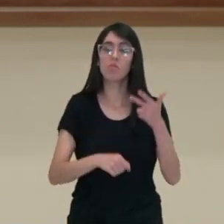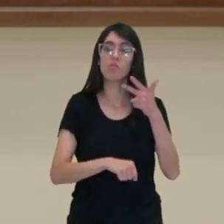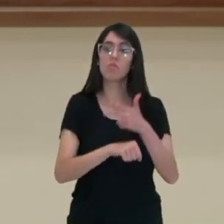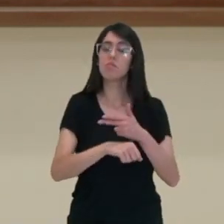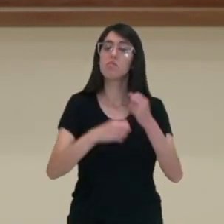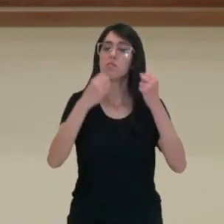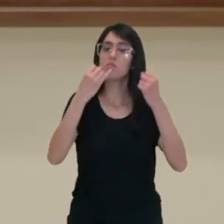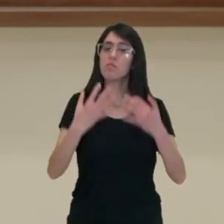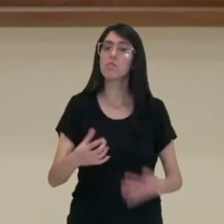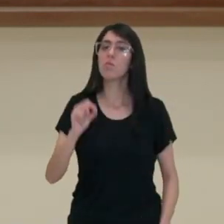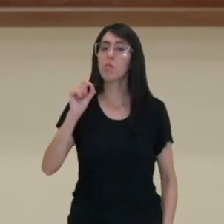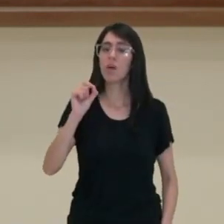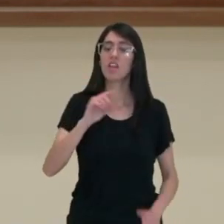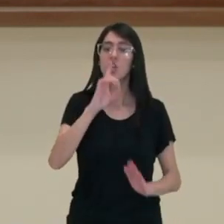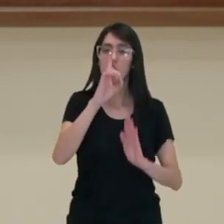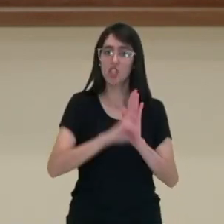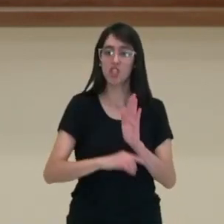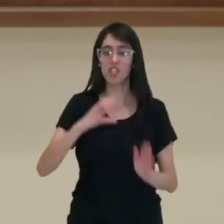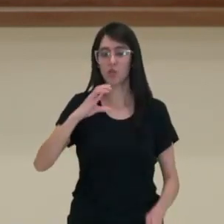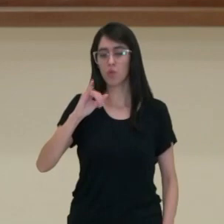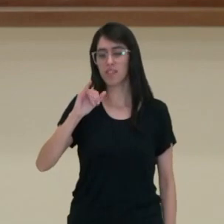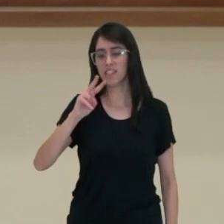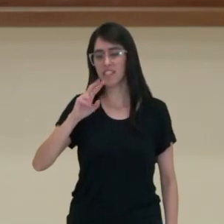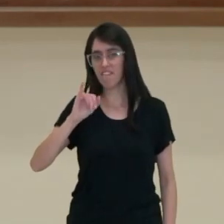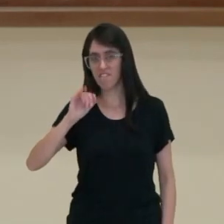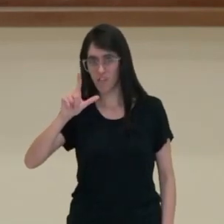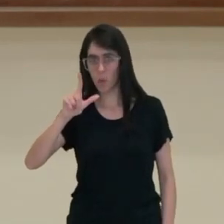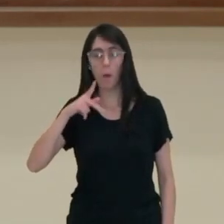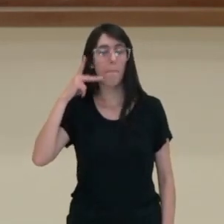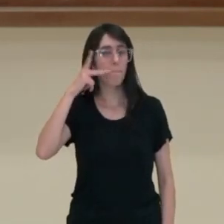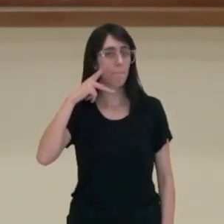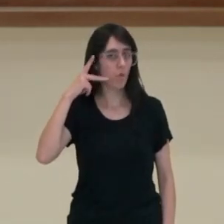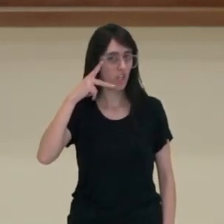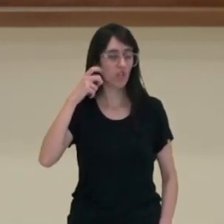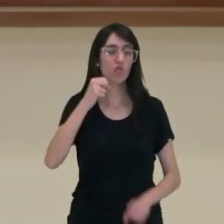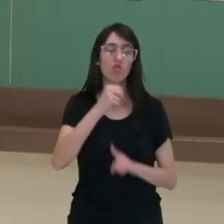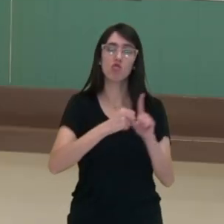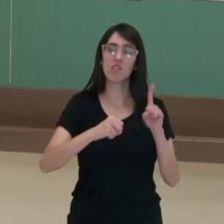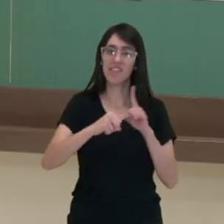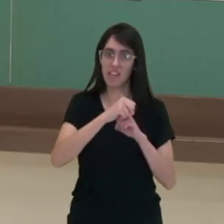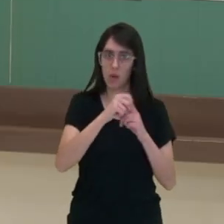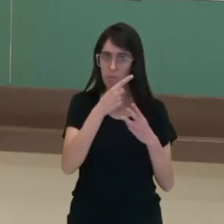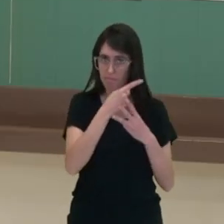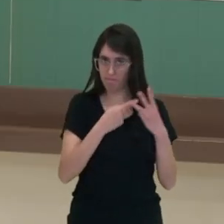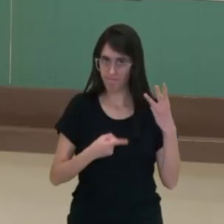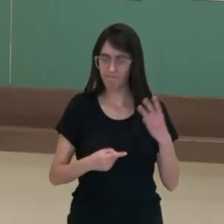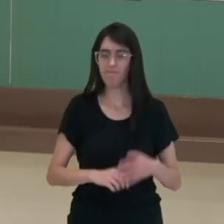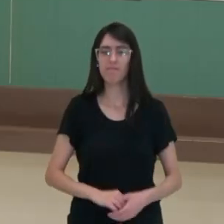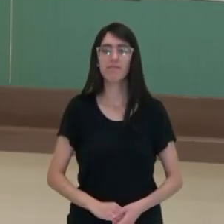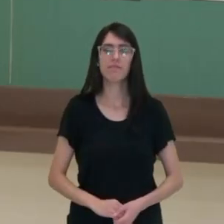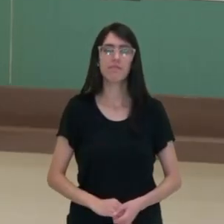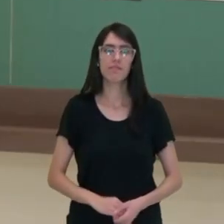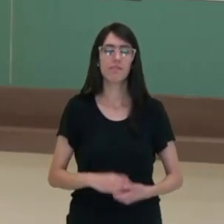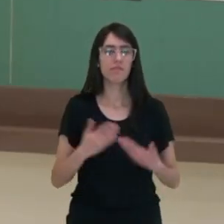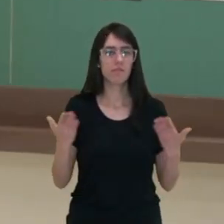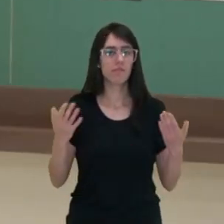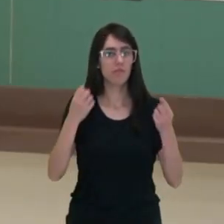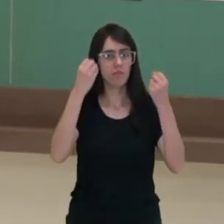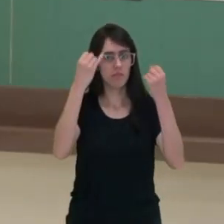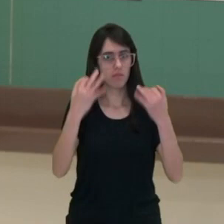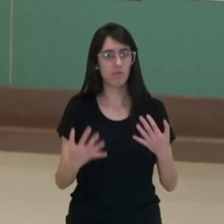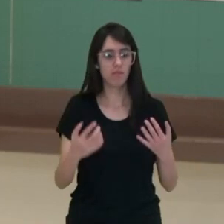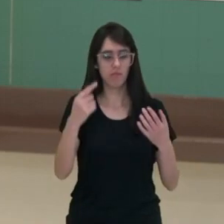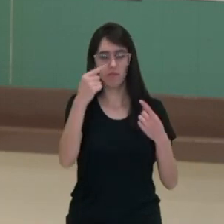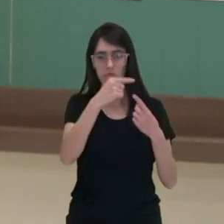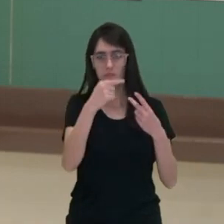vamos falar sobre direitos civis, políticos e sociais. Então vamos definir os três